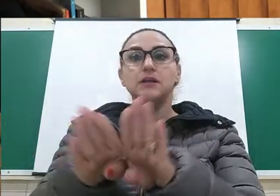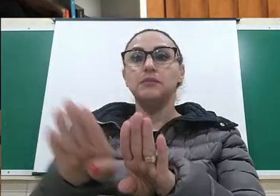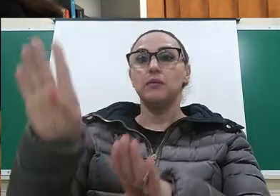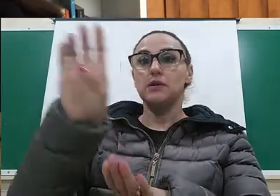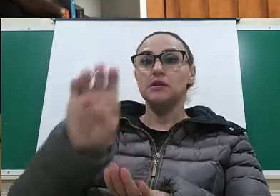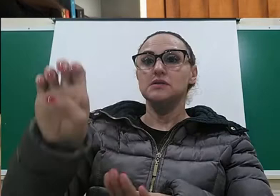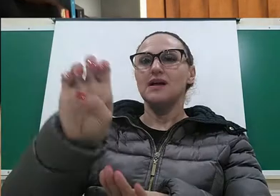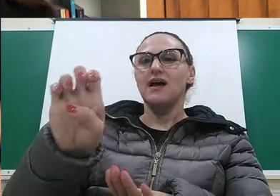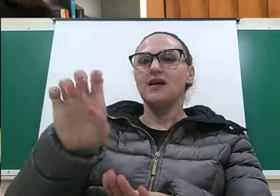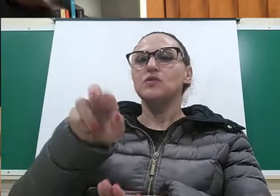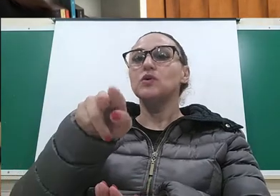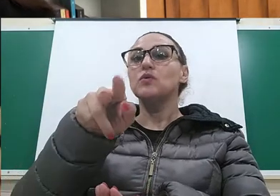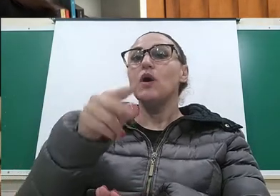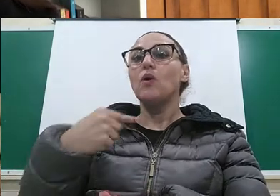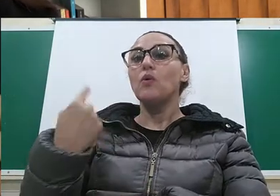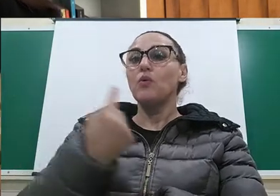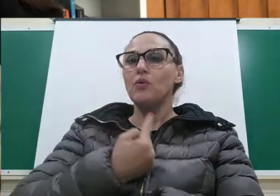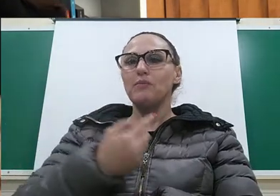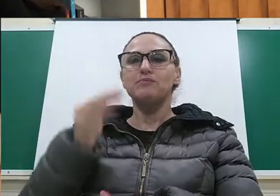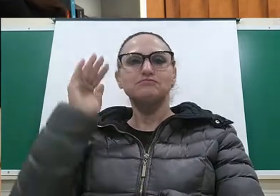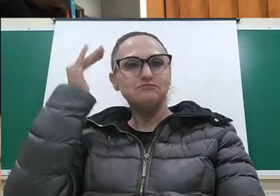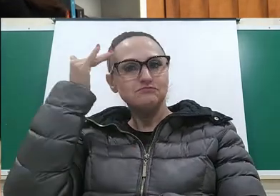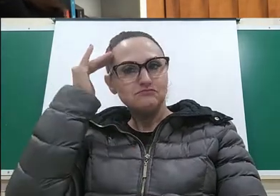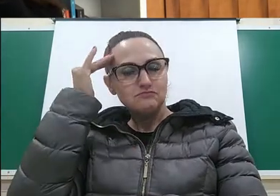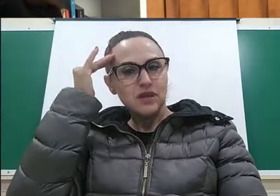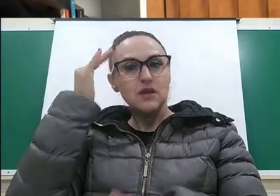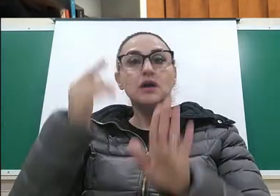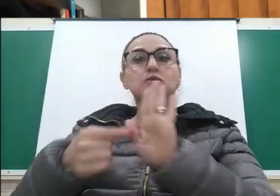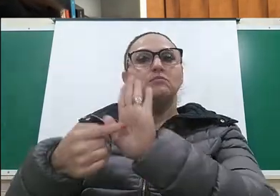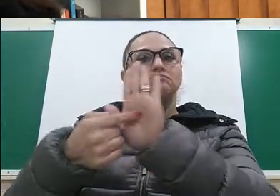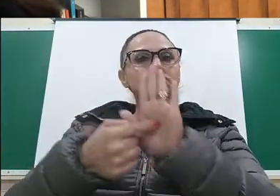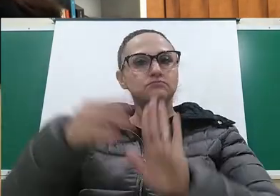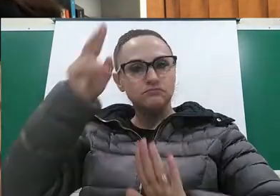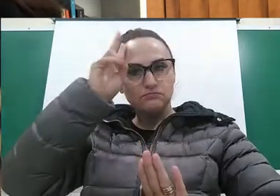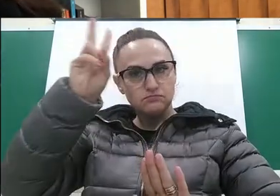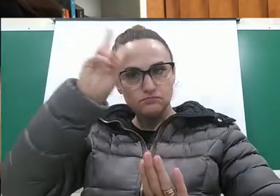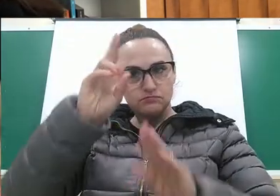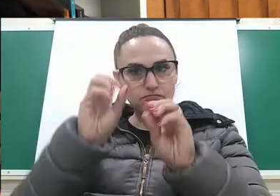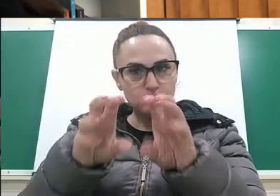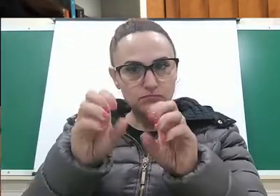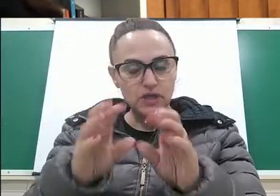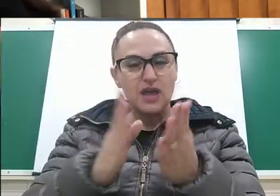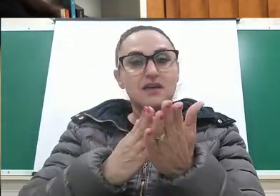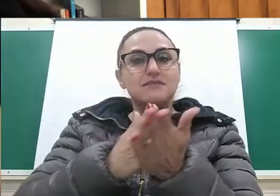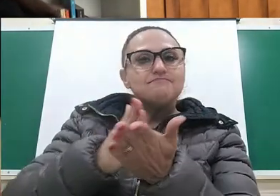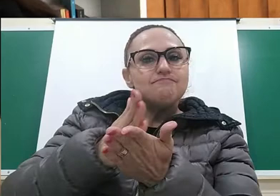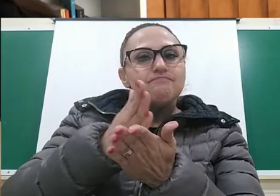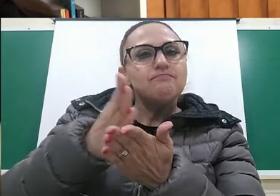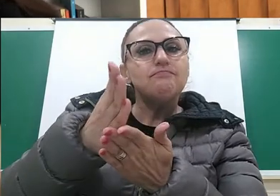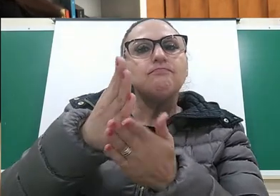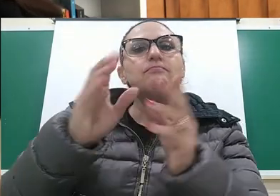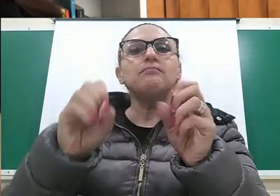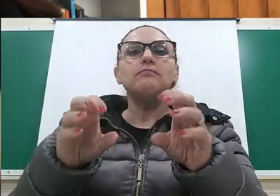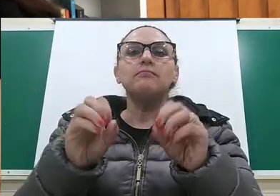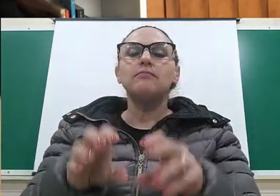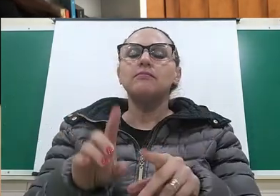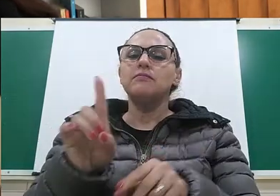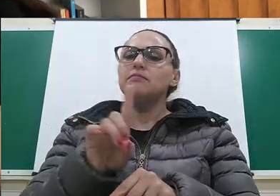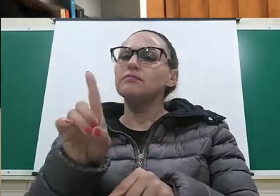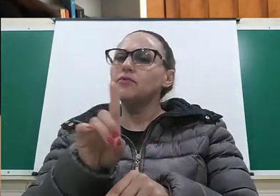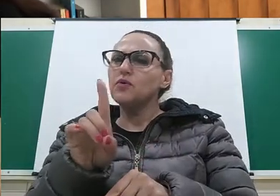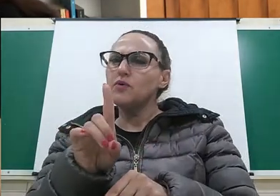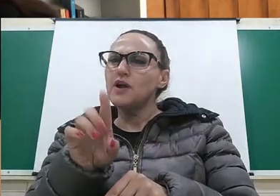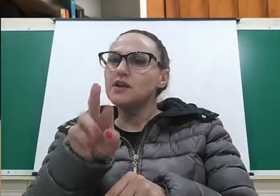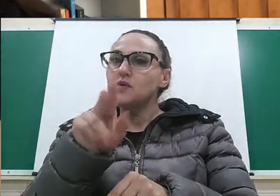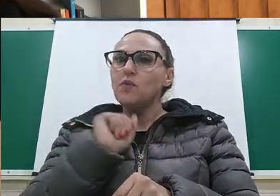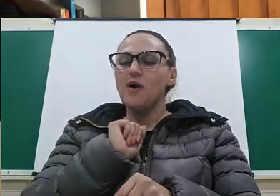entendemos hoje. Isso mostra que a história da educação e que o acesso à educação nem sempre foi